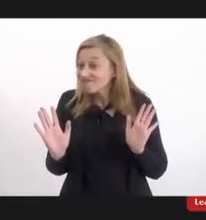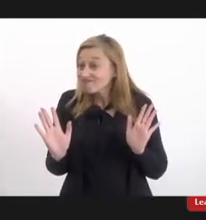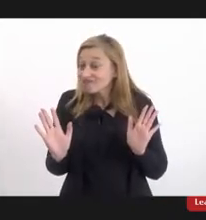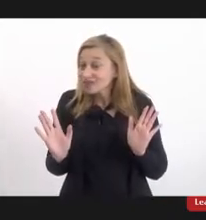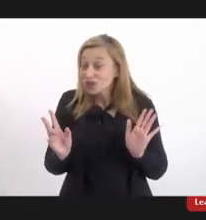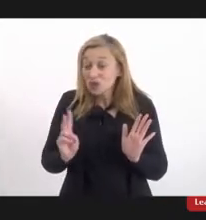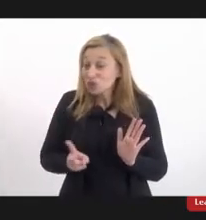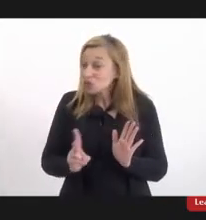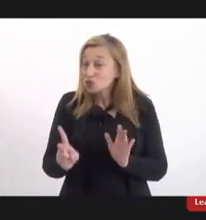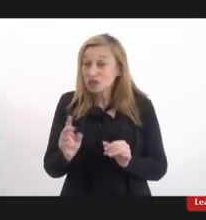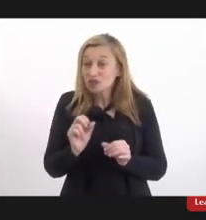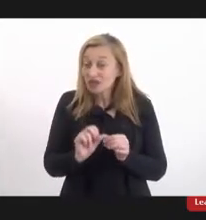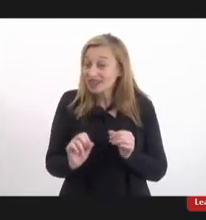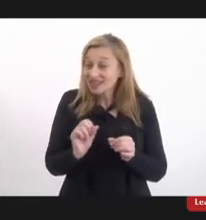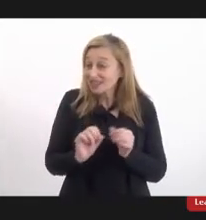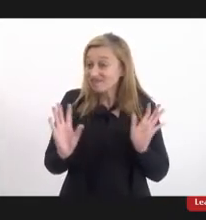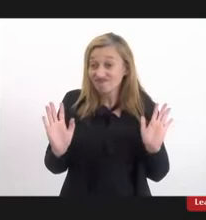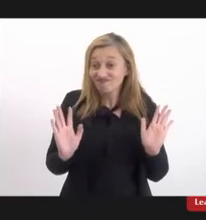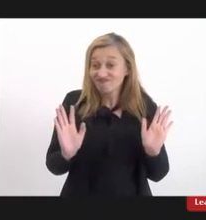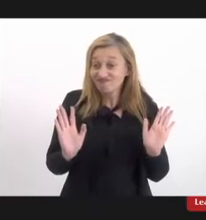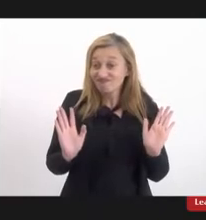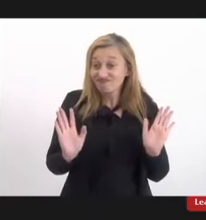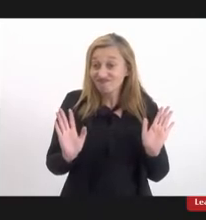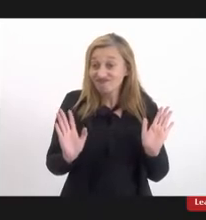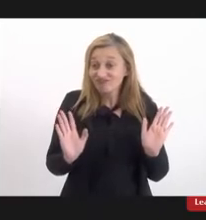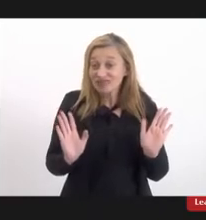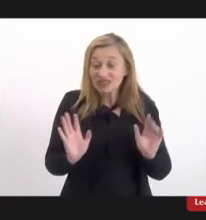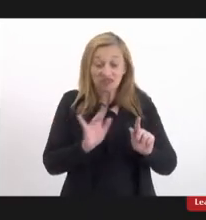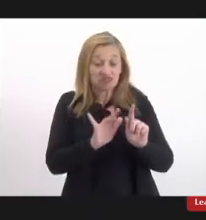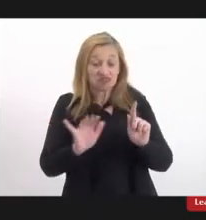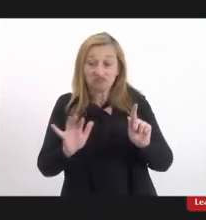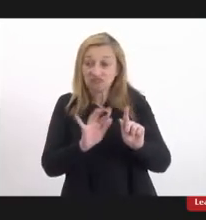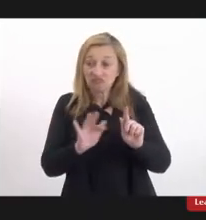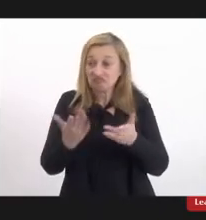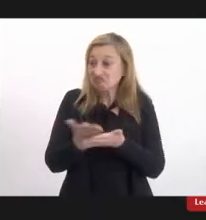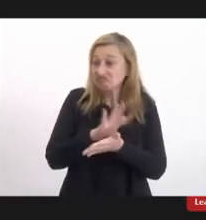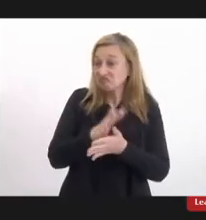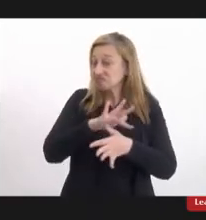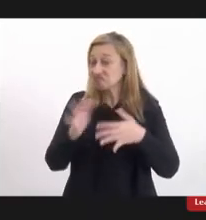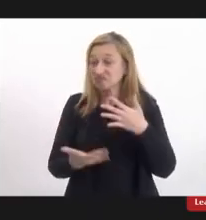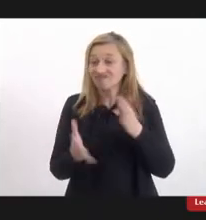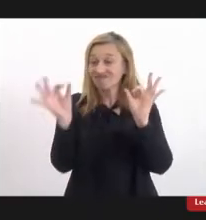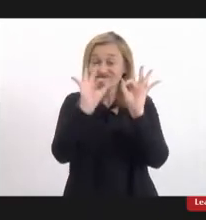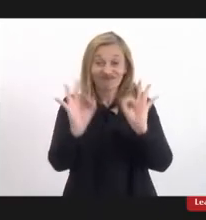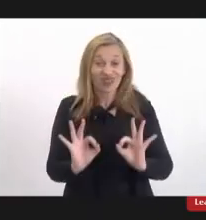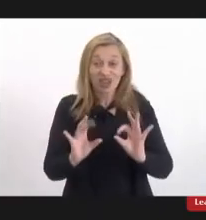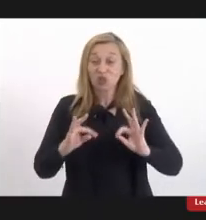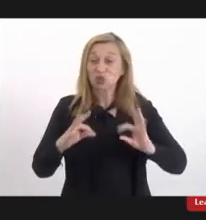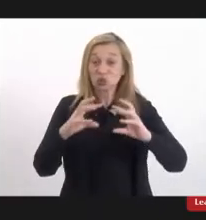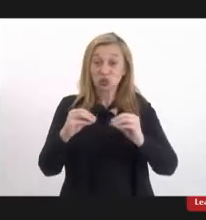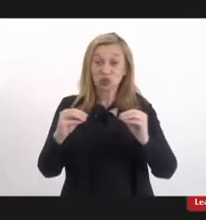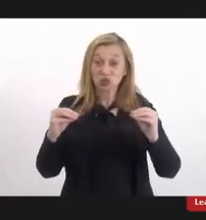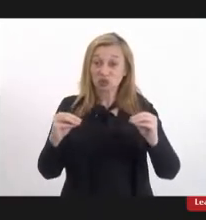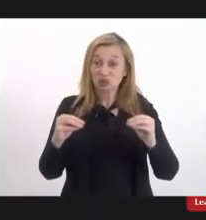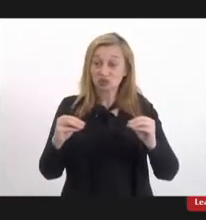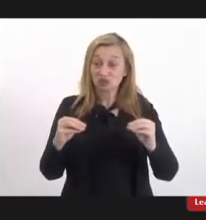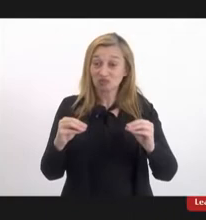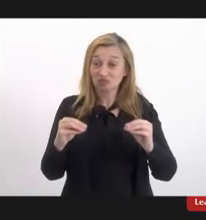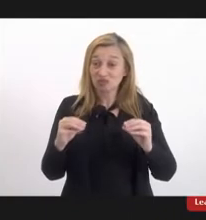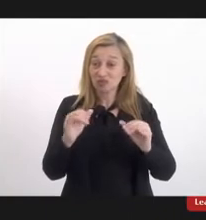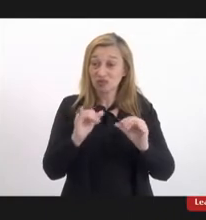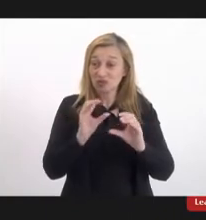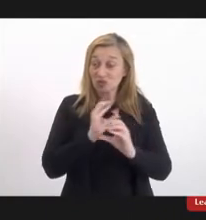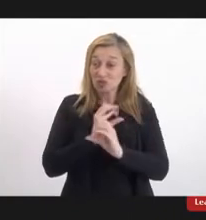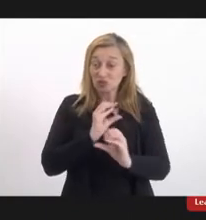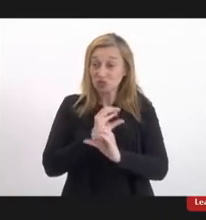fazendo obviamente tudo errado sem áudio sem legenda sem sinais desconectado né e isso você